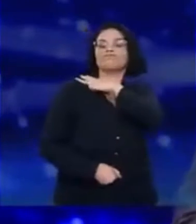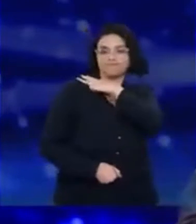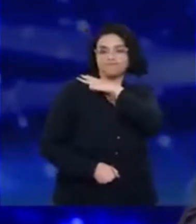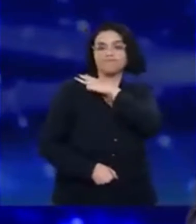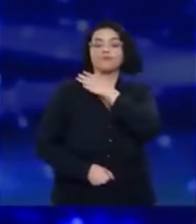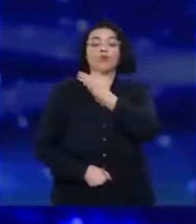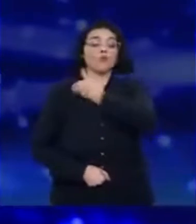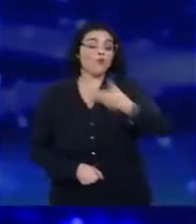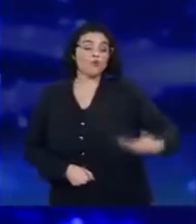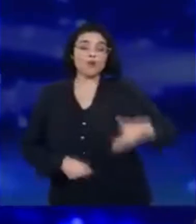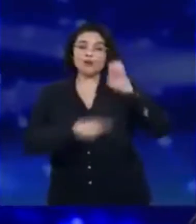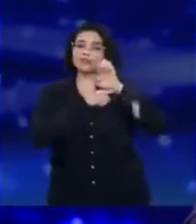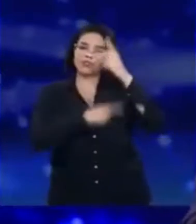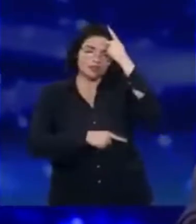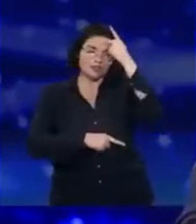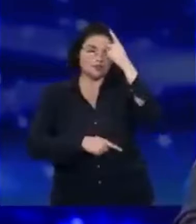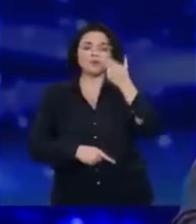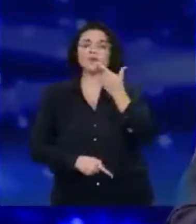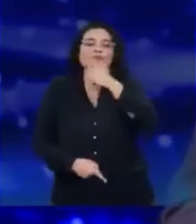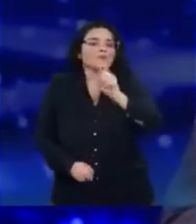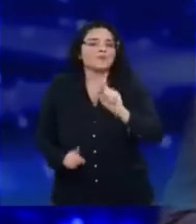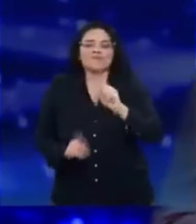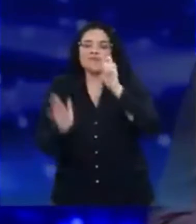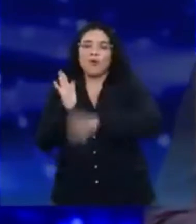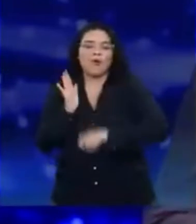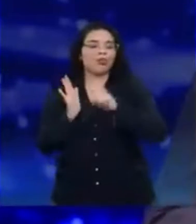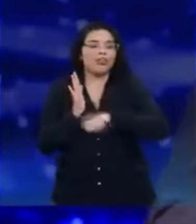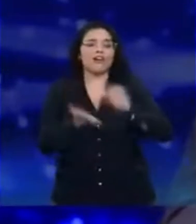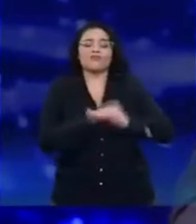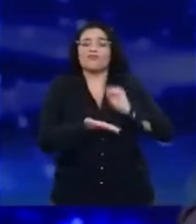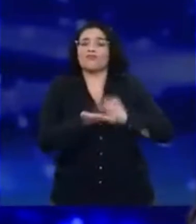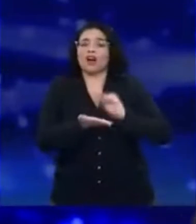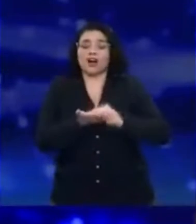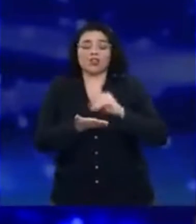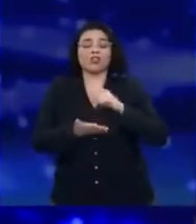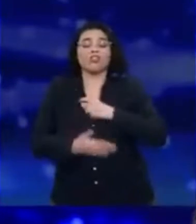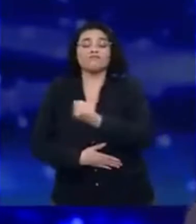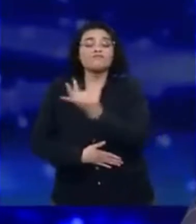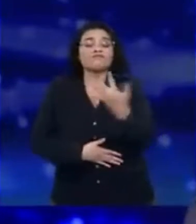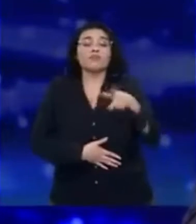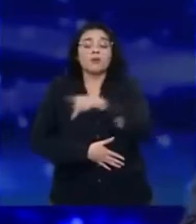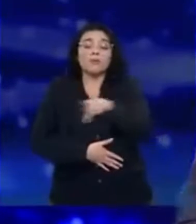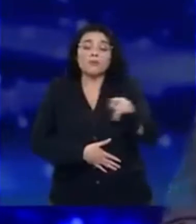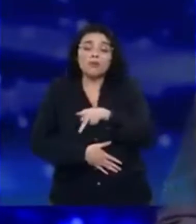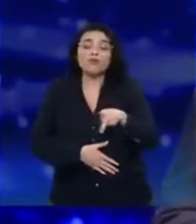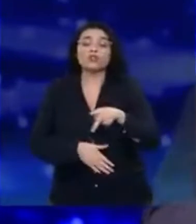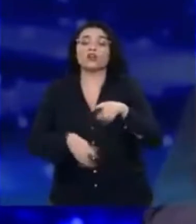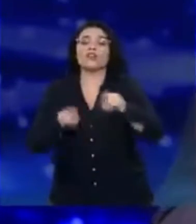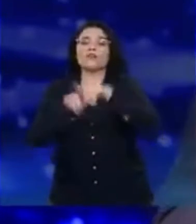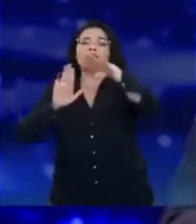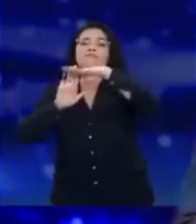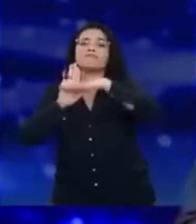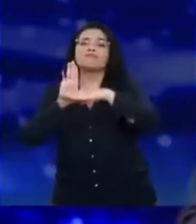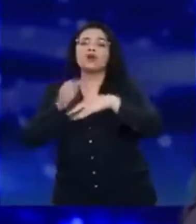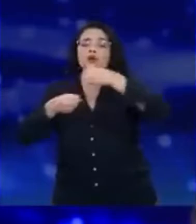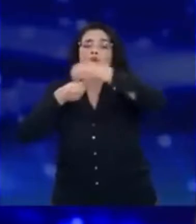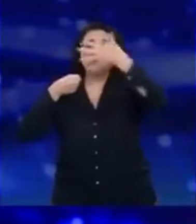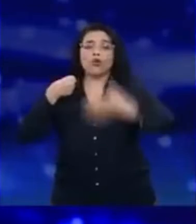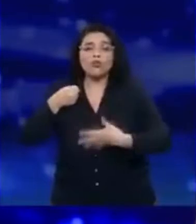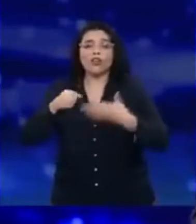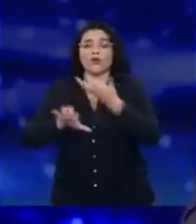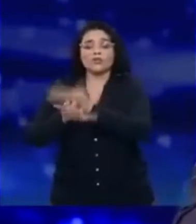Estado de São Paulo não conseguiu contratar professores. Os alunos não estão tendo os itinerários formativos necessários.